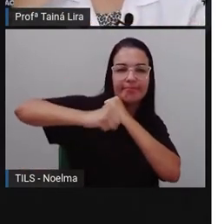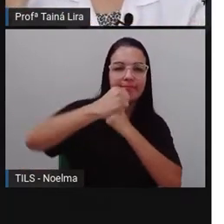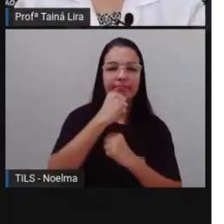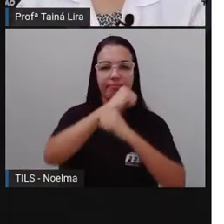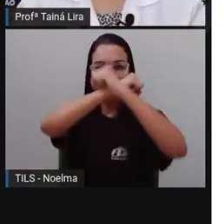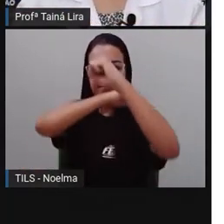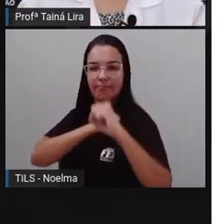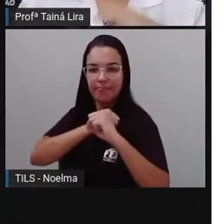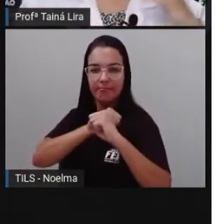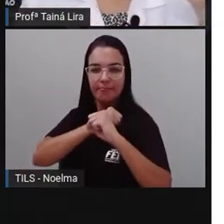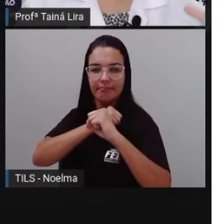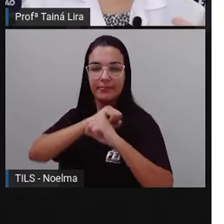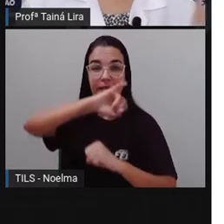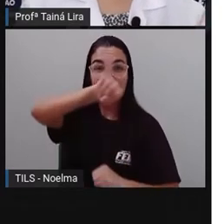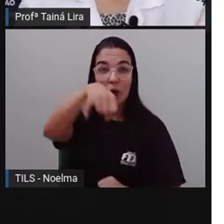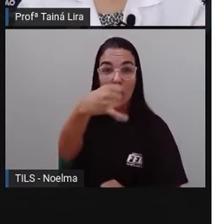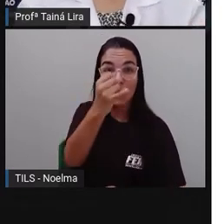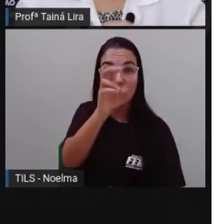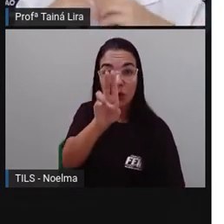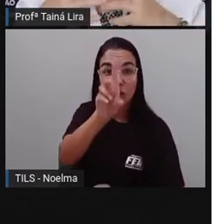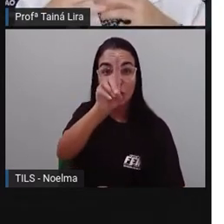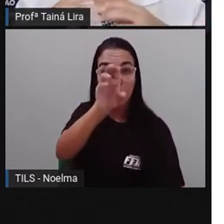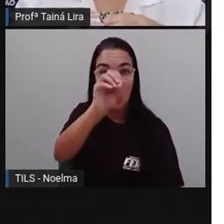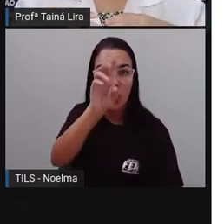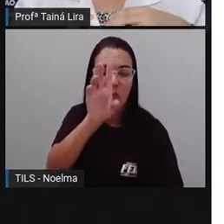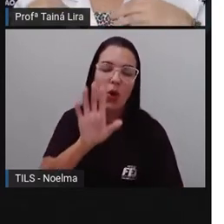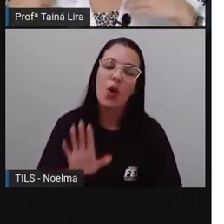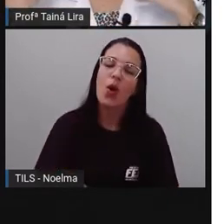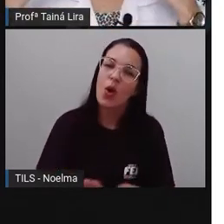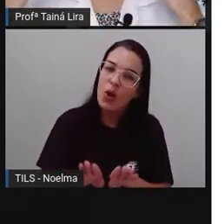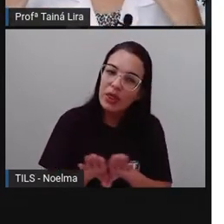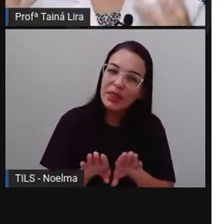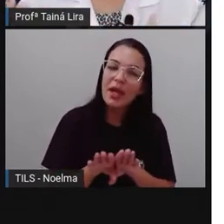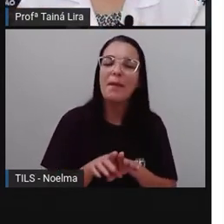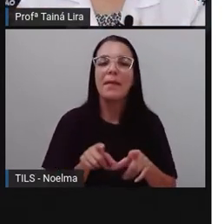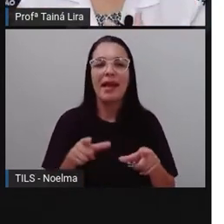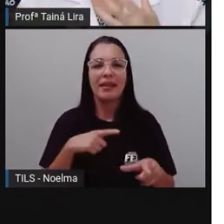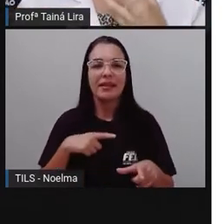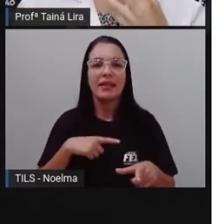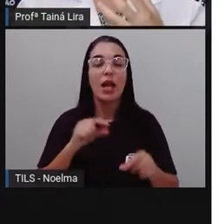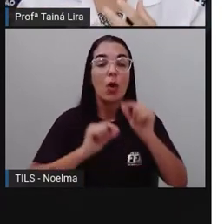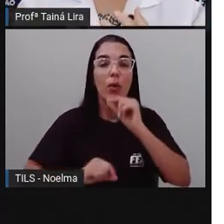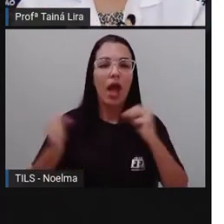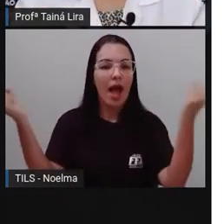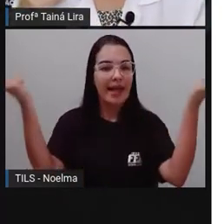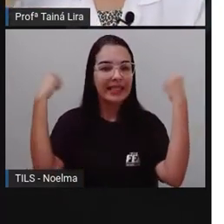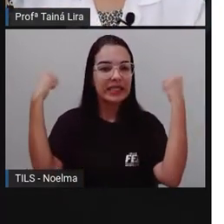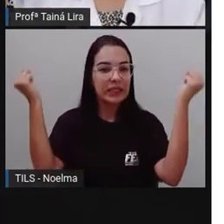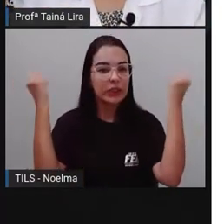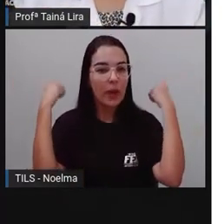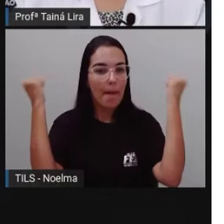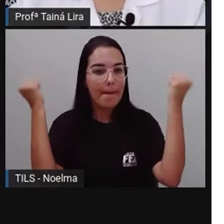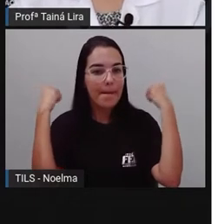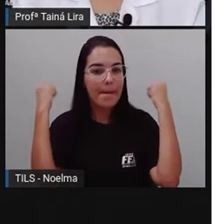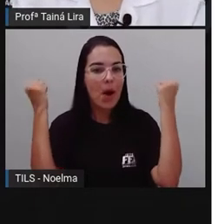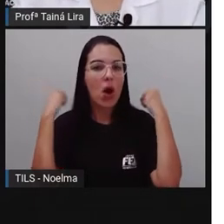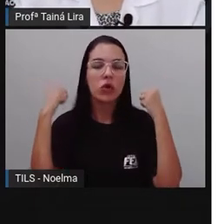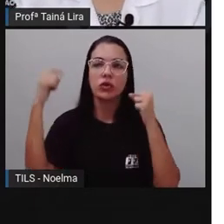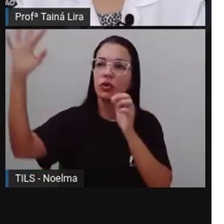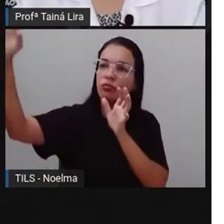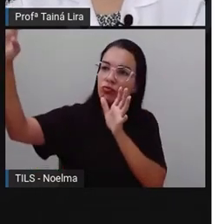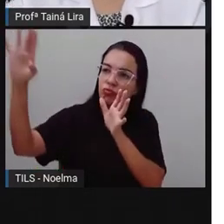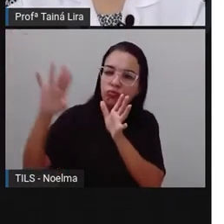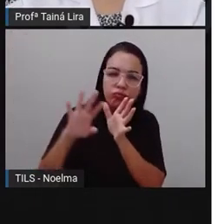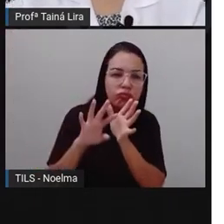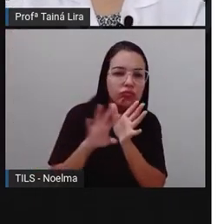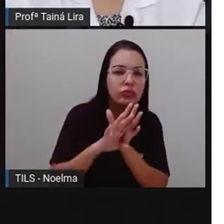né? O judô, o jiu-jitsu, então, também são artes marciais que vieram como